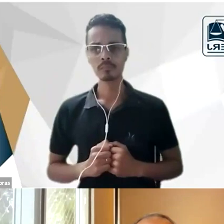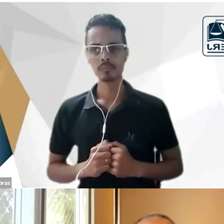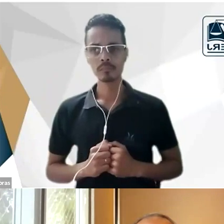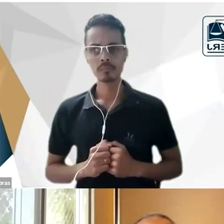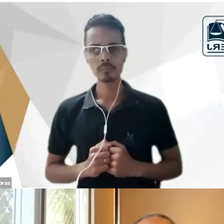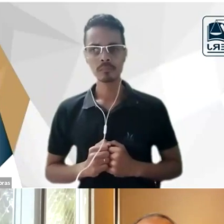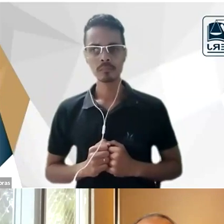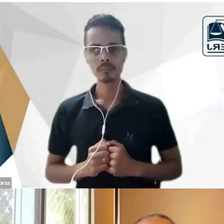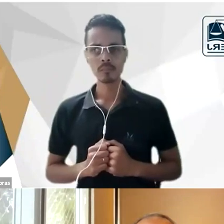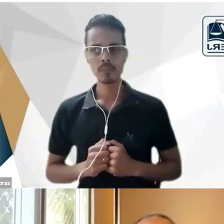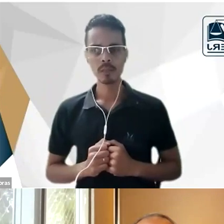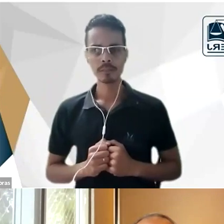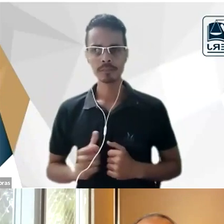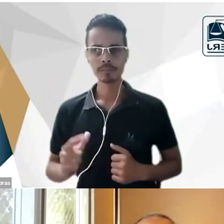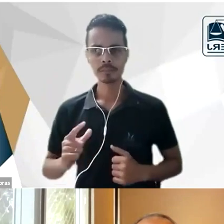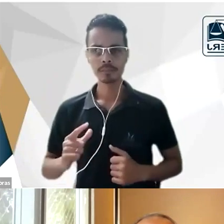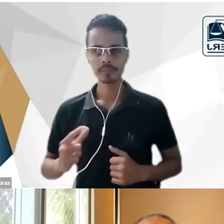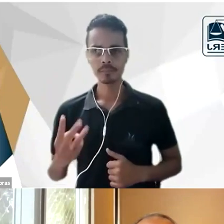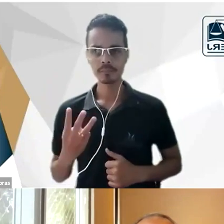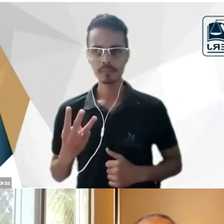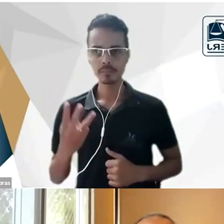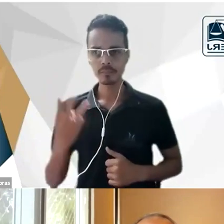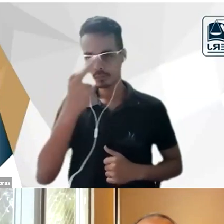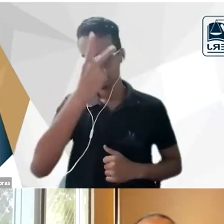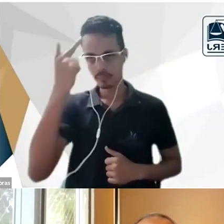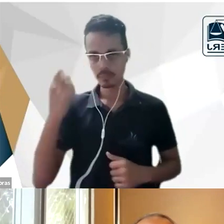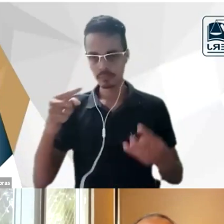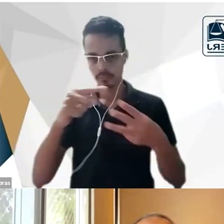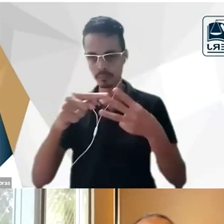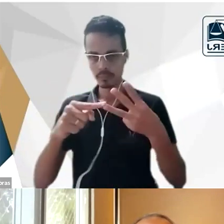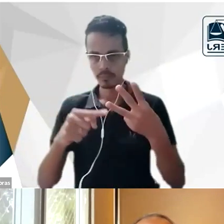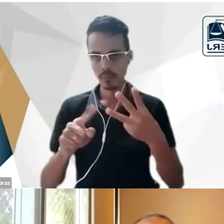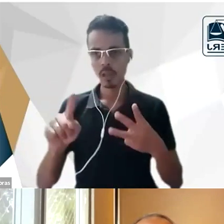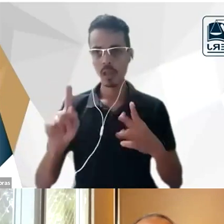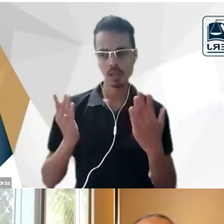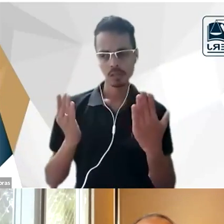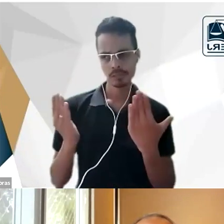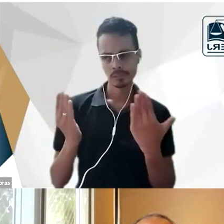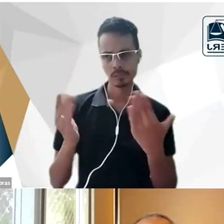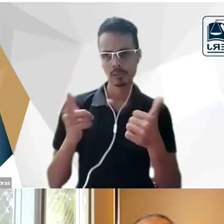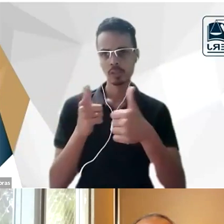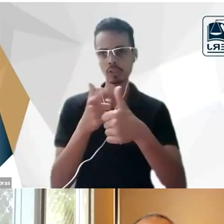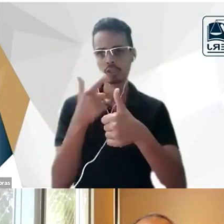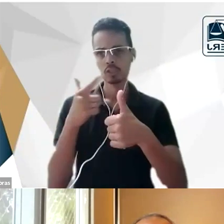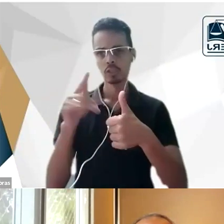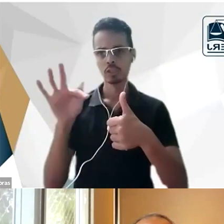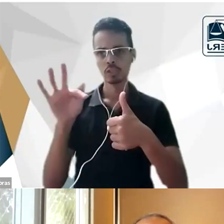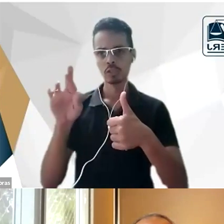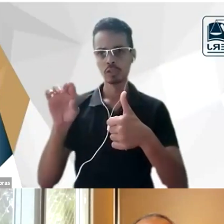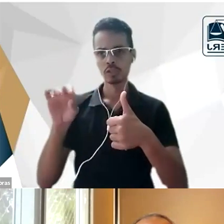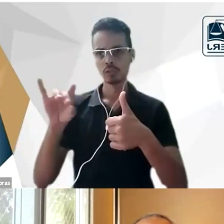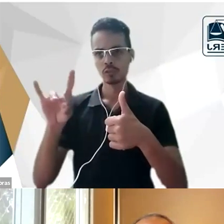existem três personagens que são ligados à chamada hermenêutica da desconfiança Freud Marx